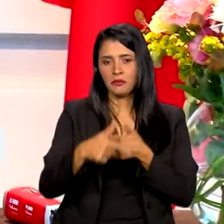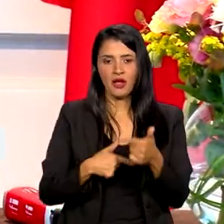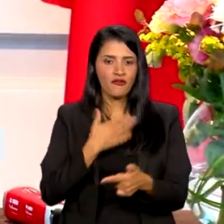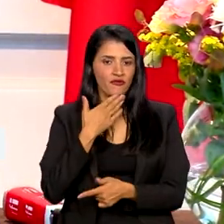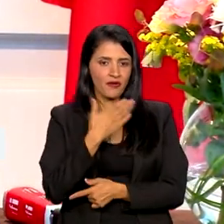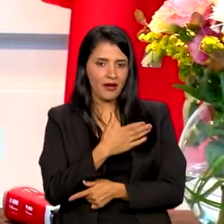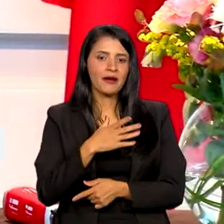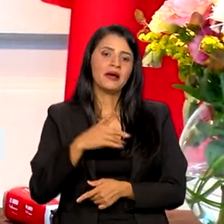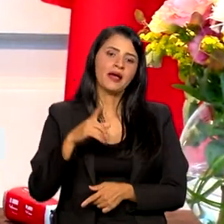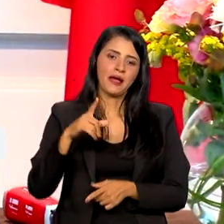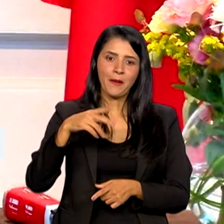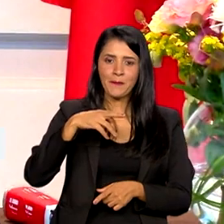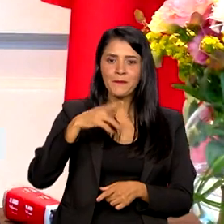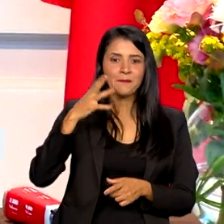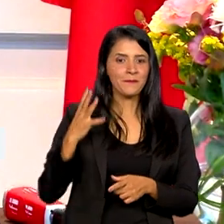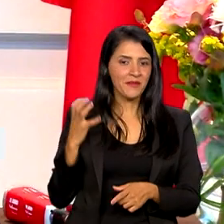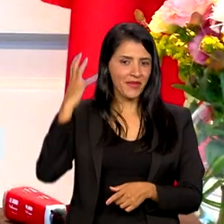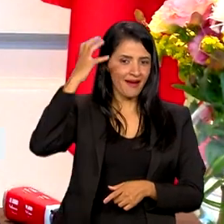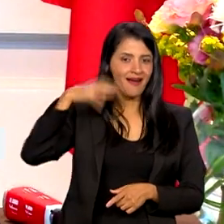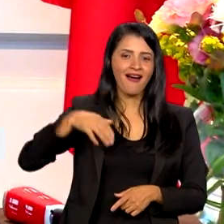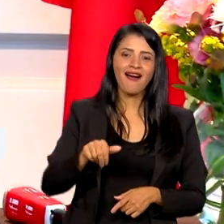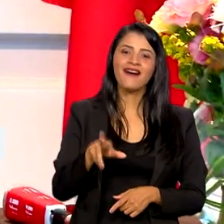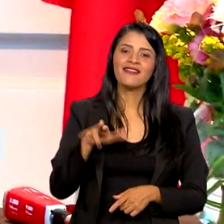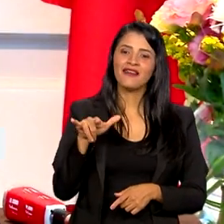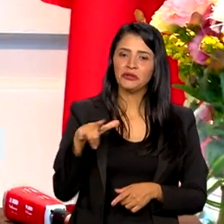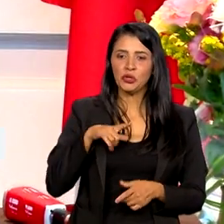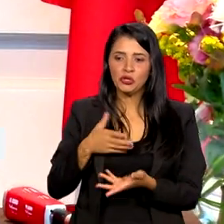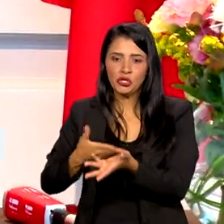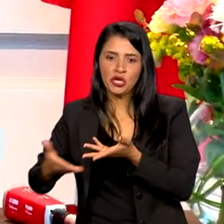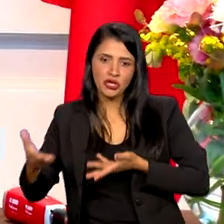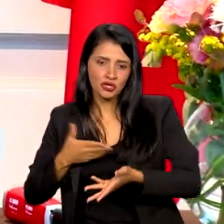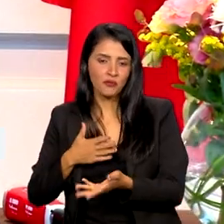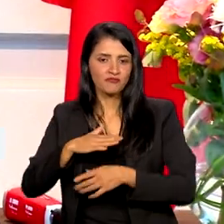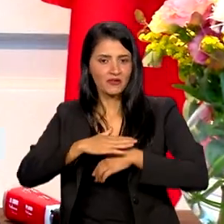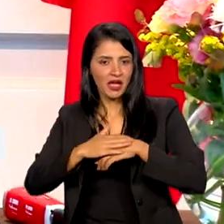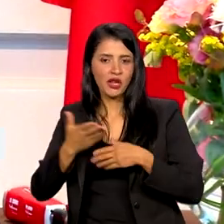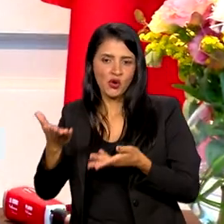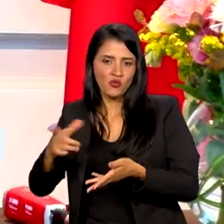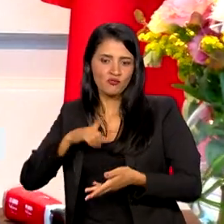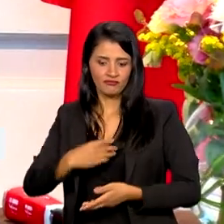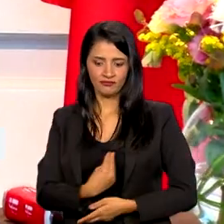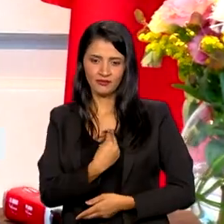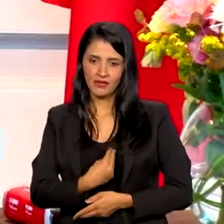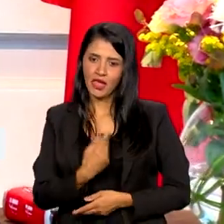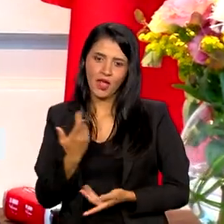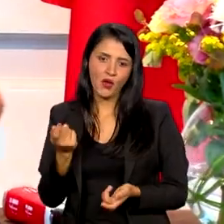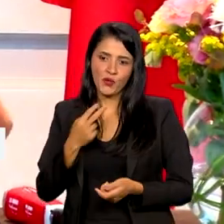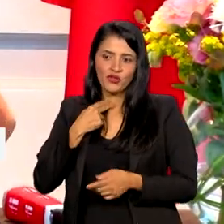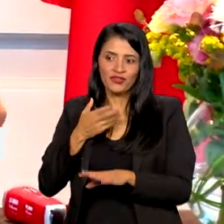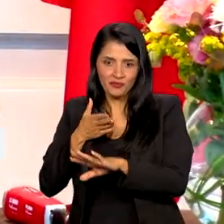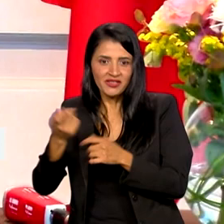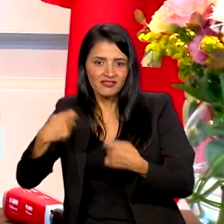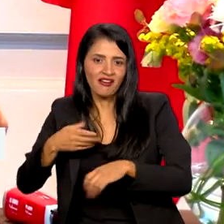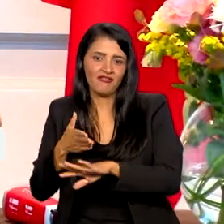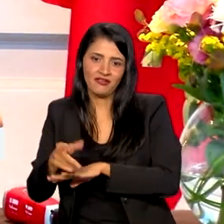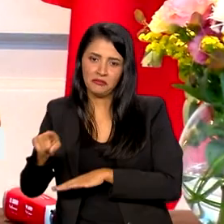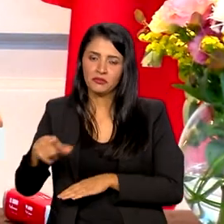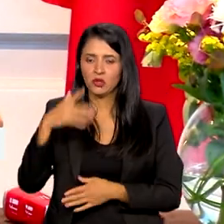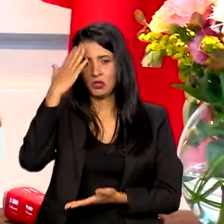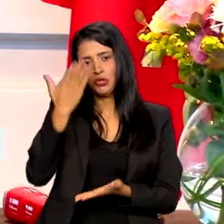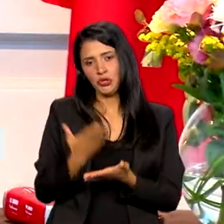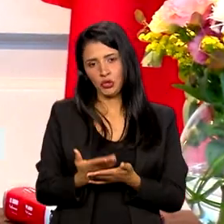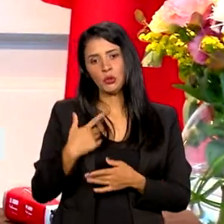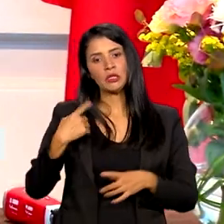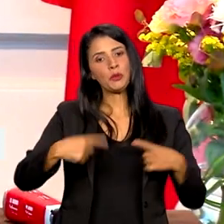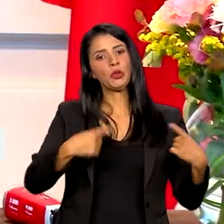Marielle e nós recebemos e trocamos com essa pessoa. Então, assim, o carinho, afeto de tê-los aqui, eu não podia não passar lá porque eu acredito nessa política com